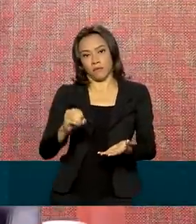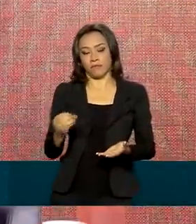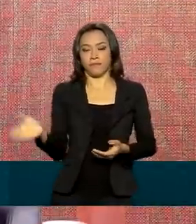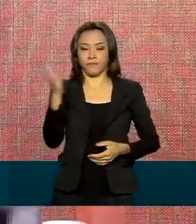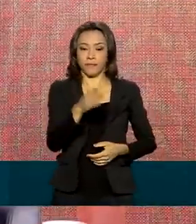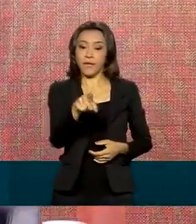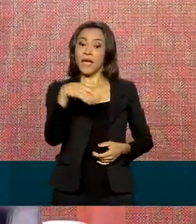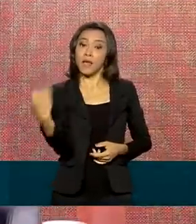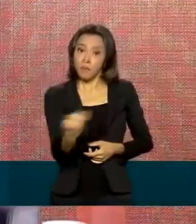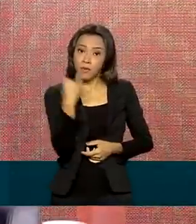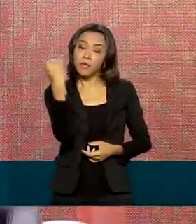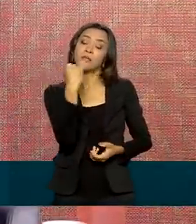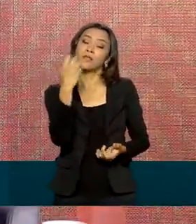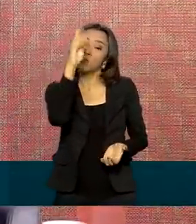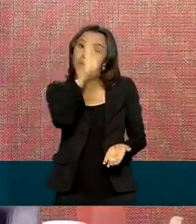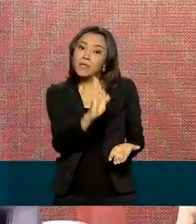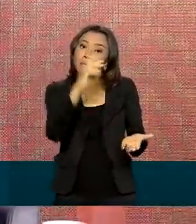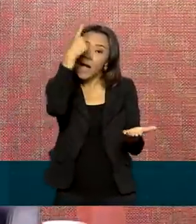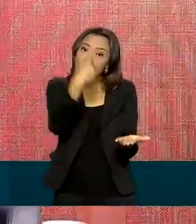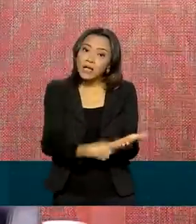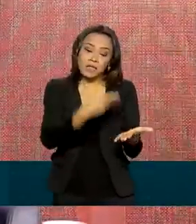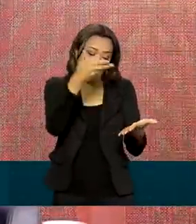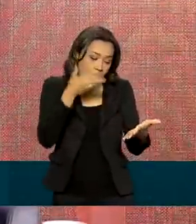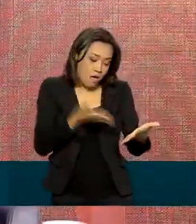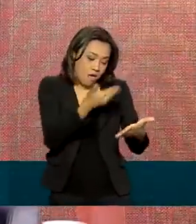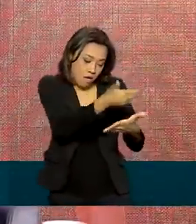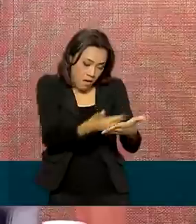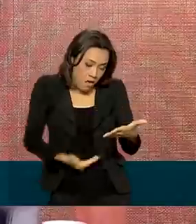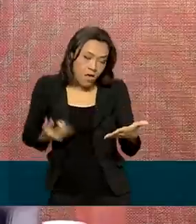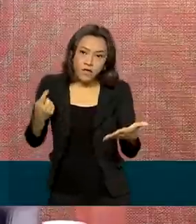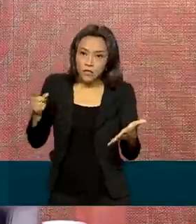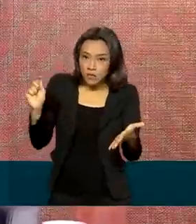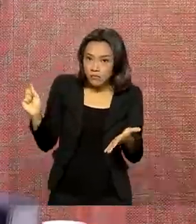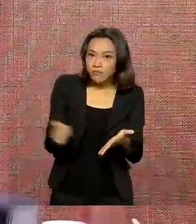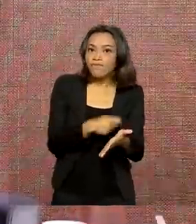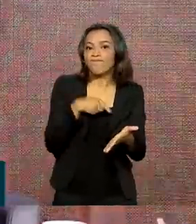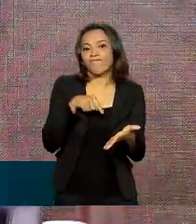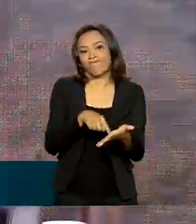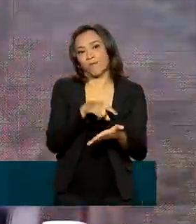Com certeza, a redução das emissões de metano é grande parte da solução.